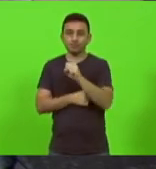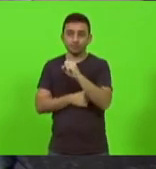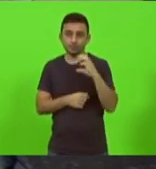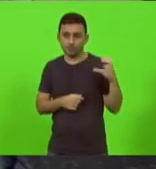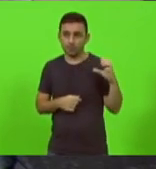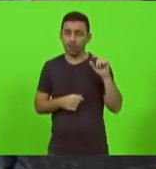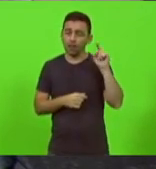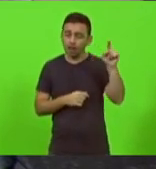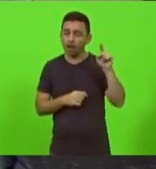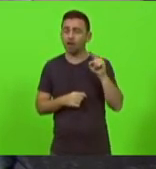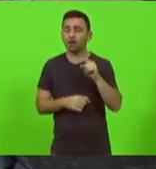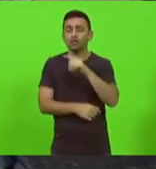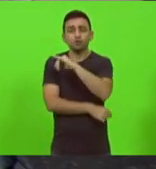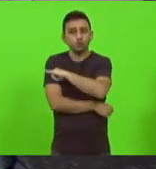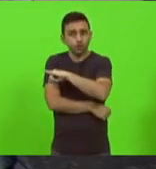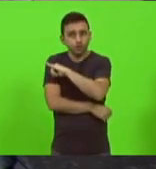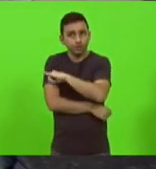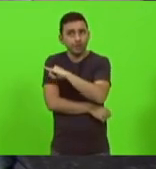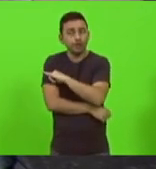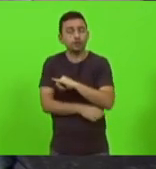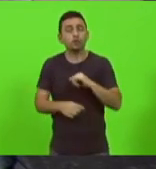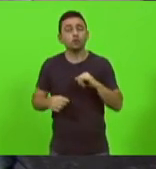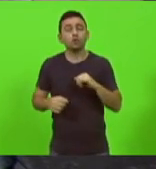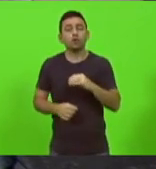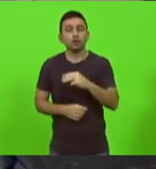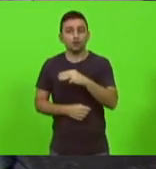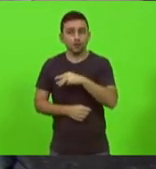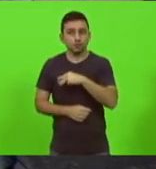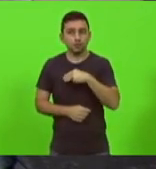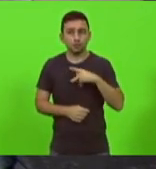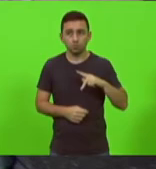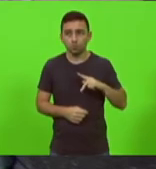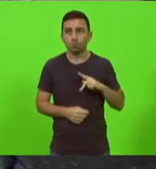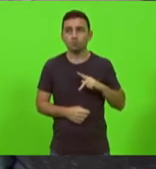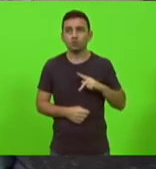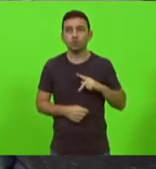o Ministério Público declarou que esta empresa que estava atuando aqui